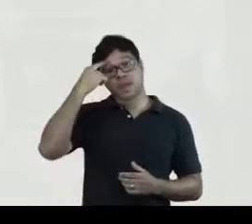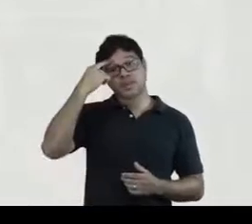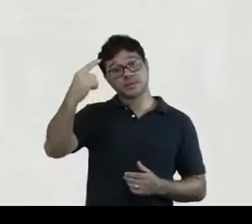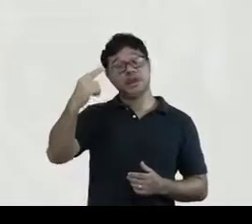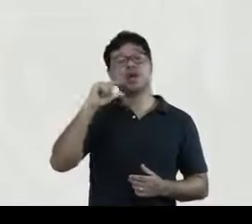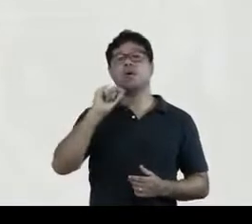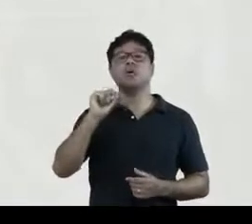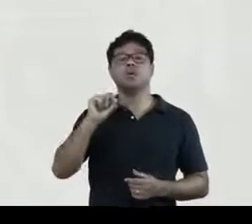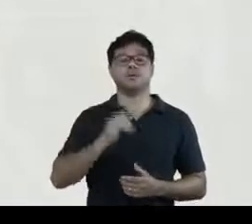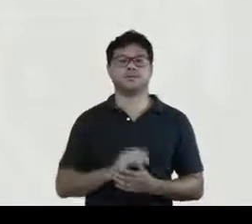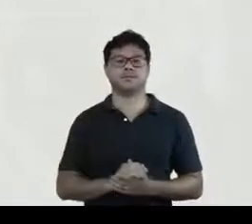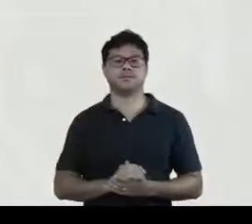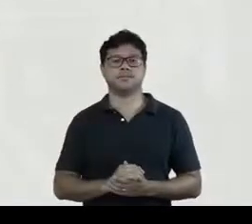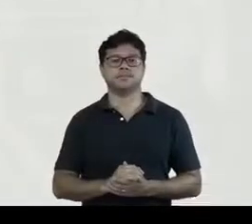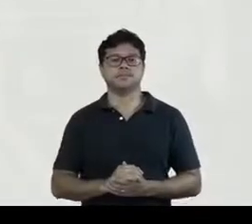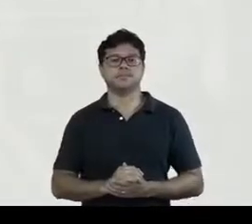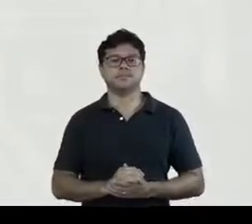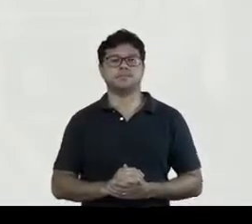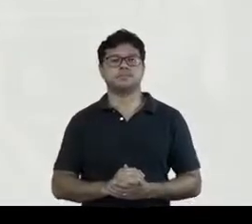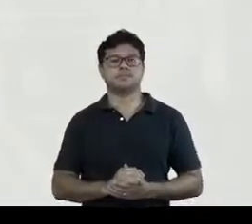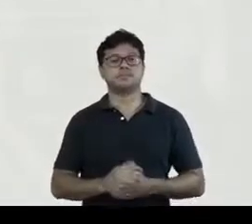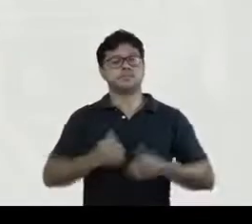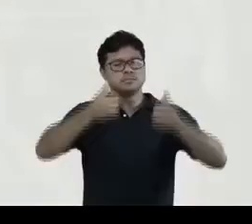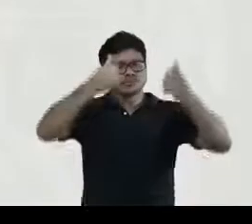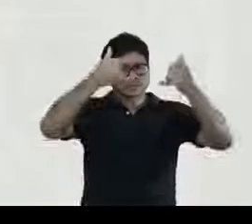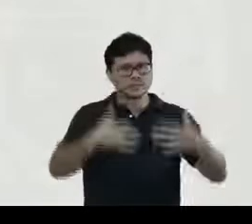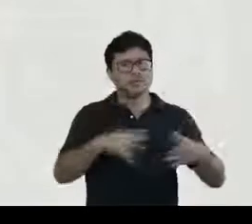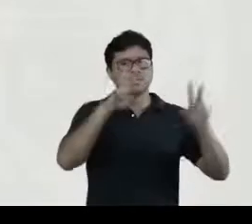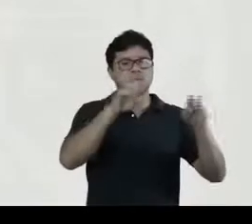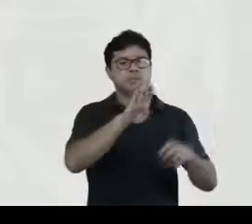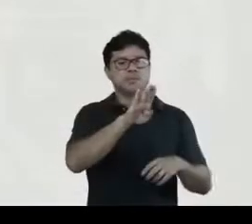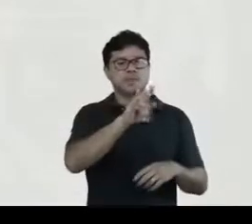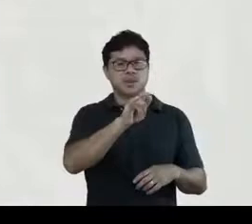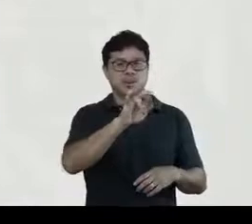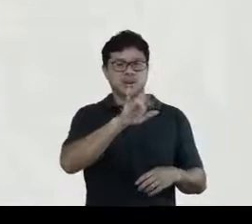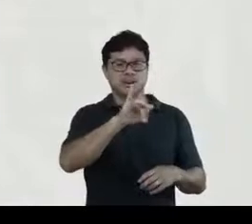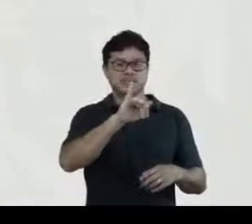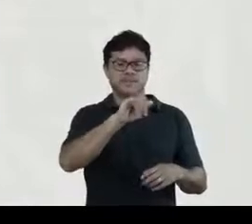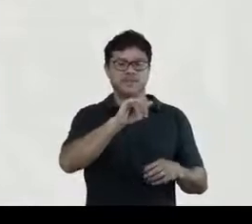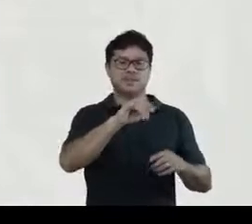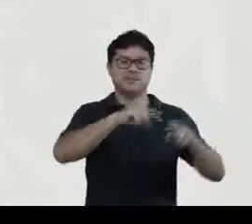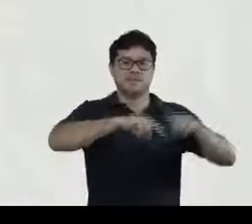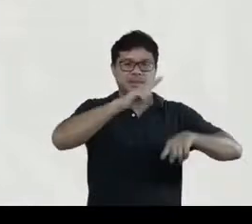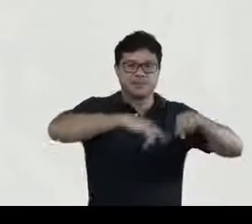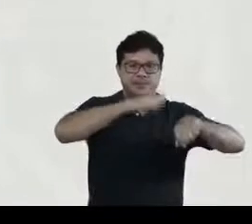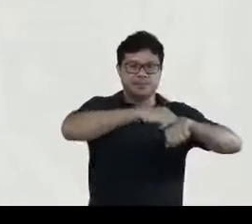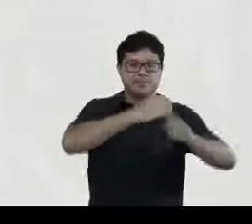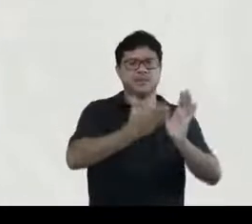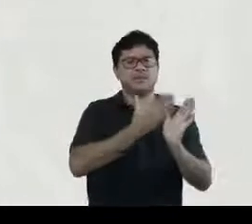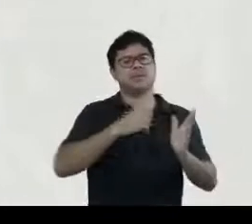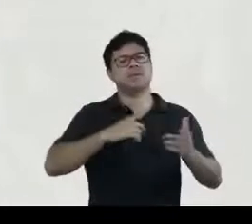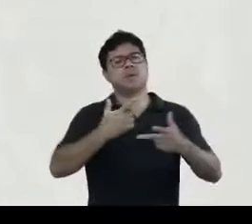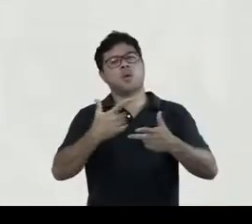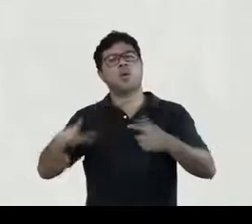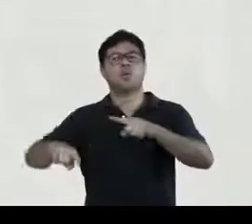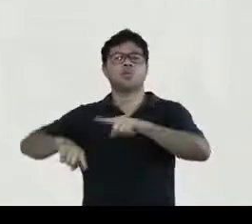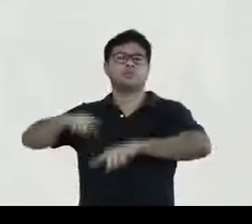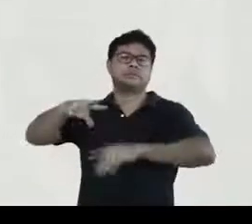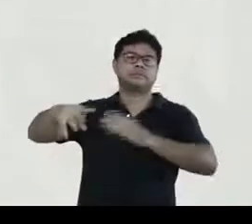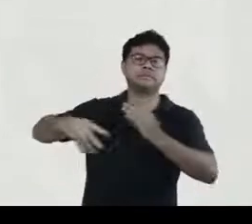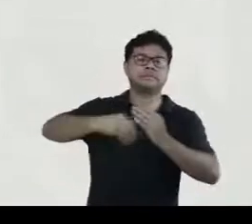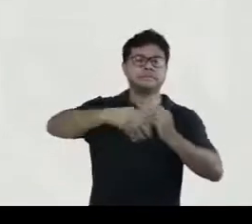falar de bibliografia matéria necessita de ver muitos objetos, muitos livros e que nunca um editor